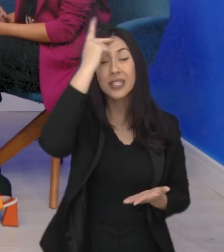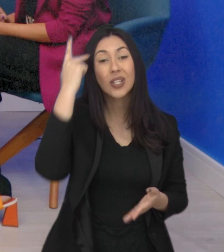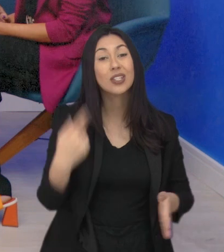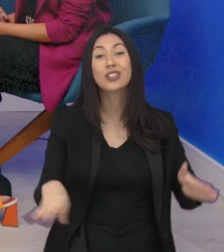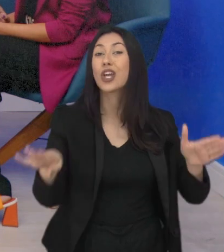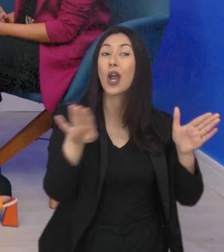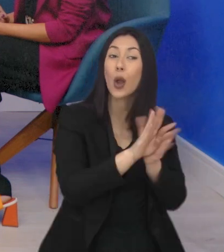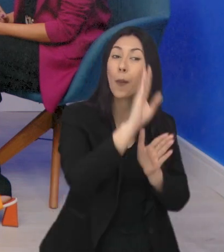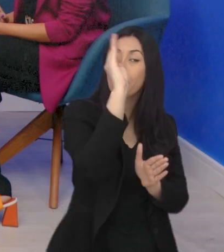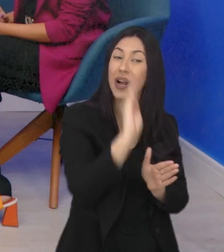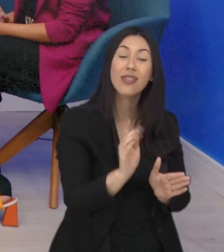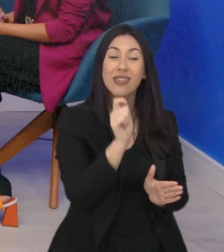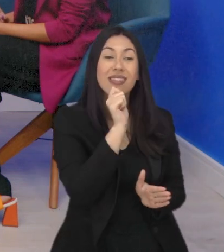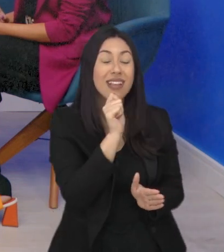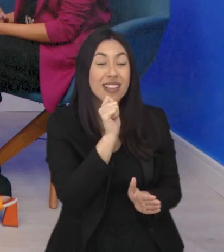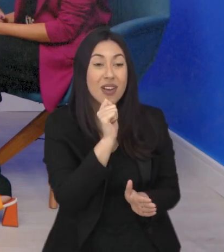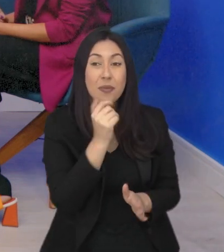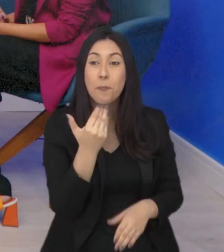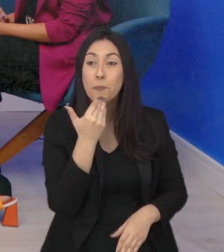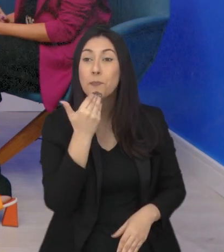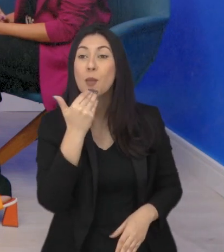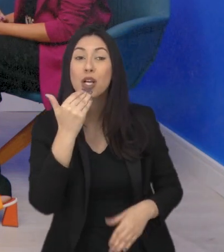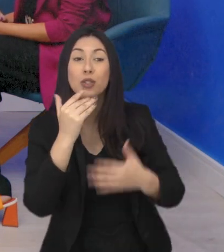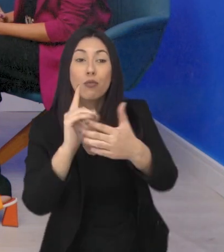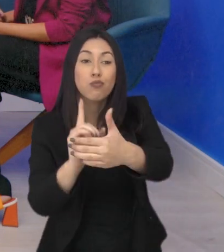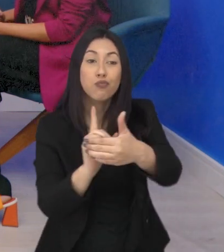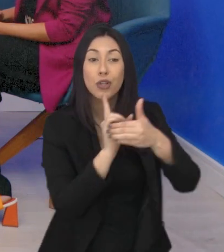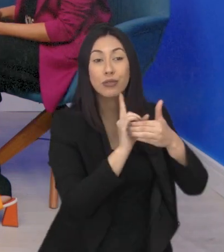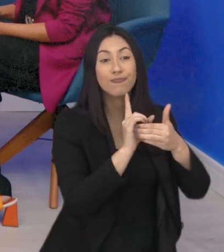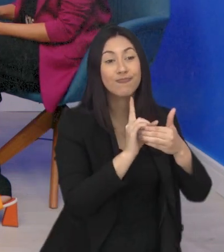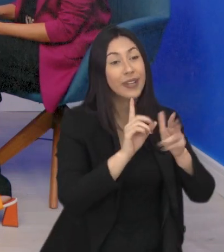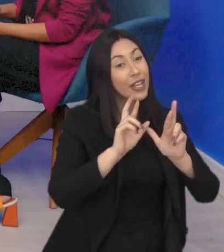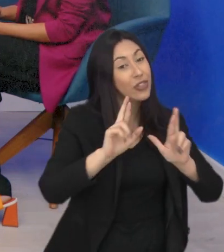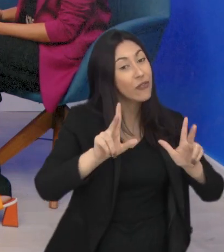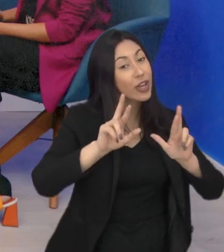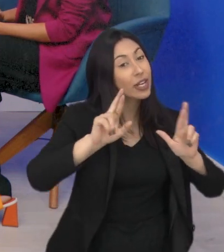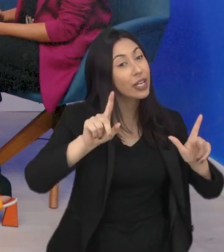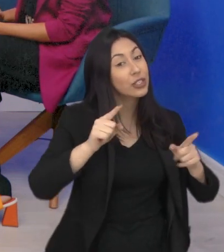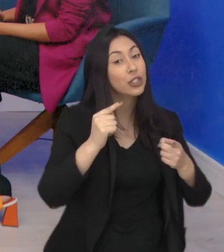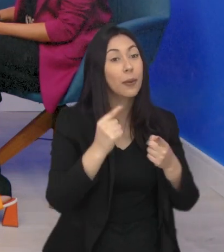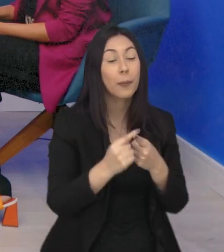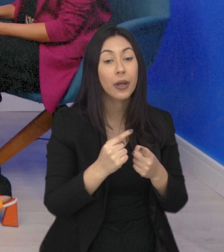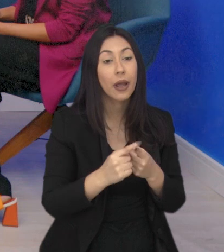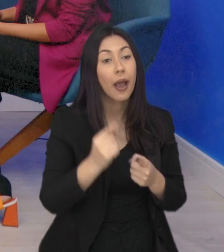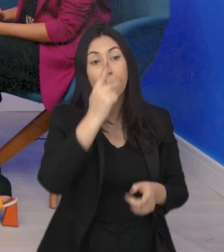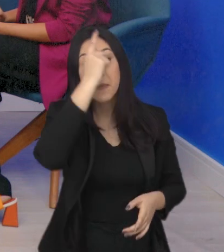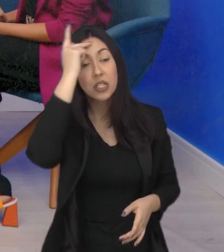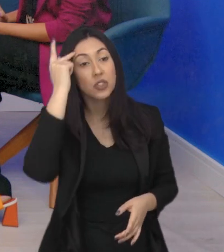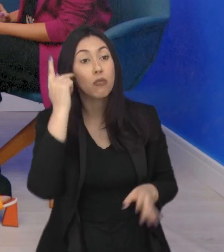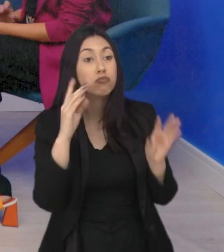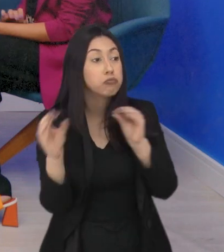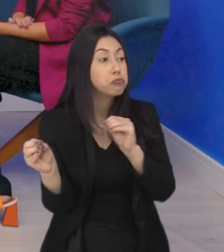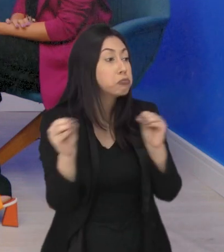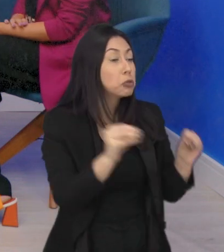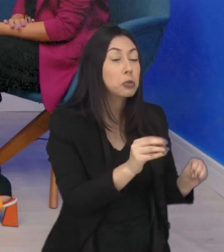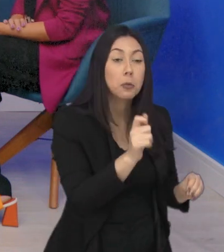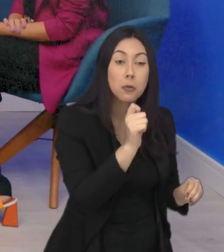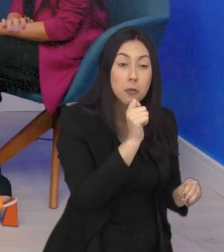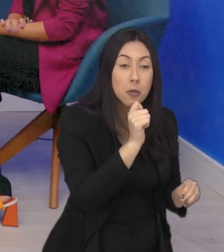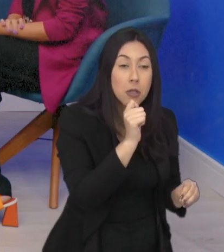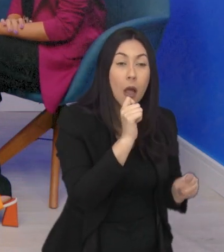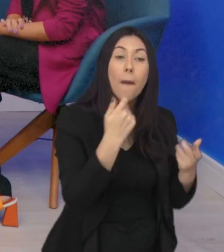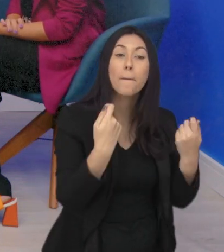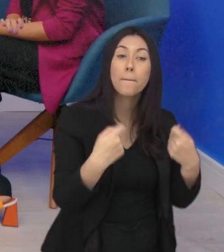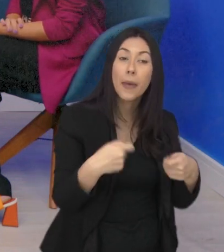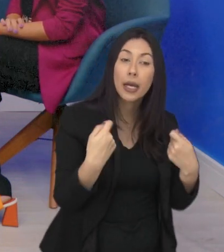e pede esse refúgio, aí é mais diferente o processo. Porque você, a pessoa ainda não chegou, você ainda tem que